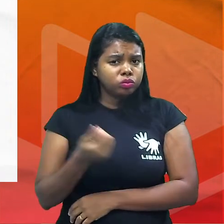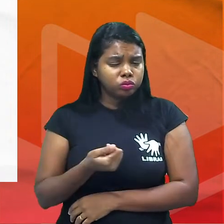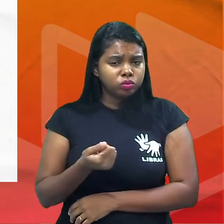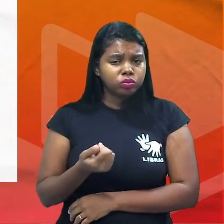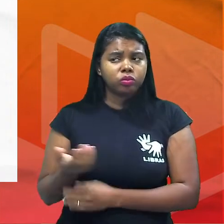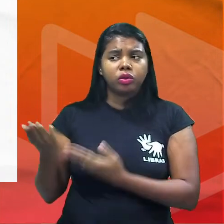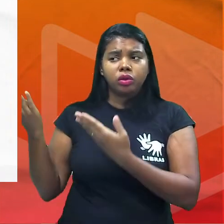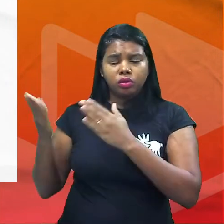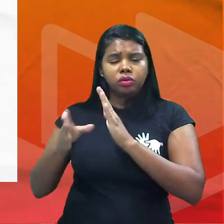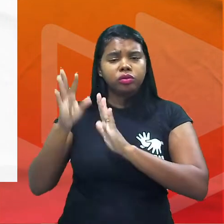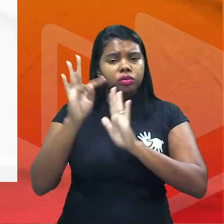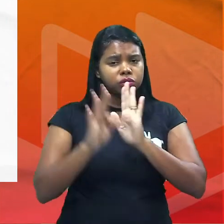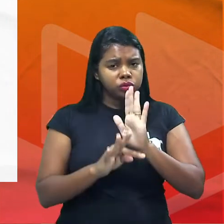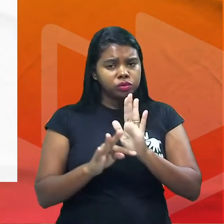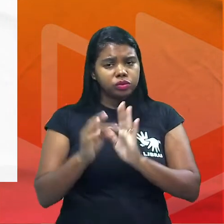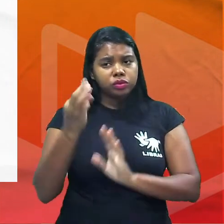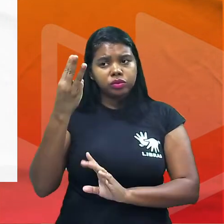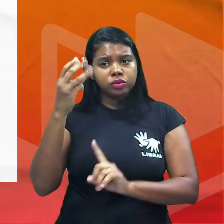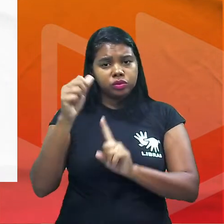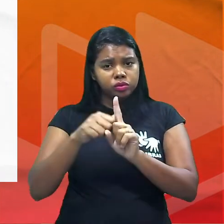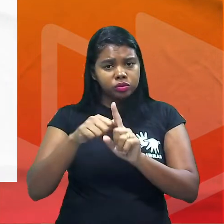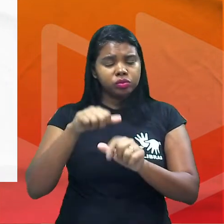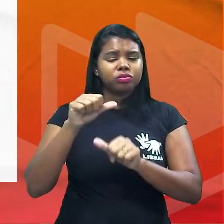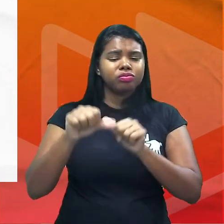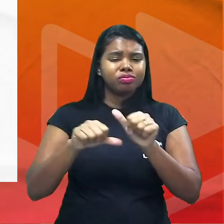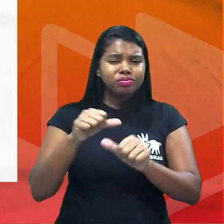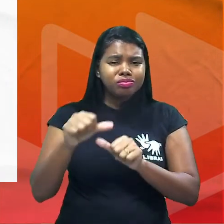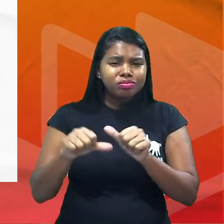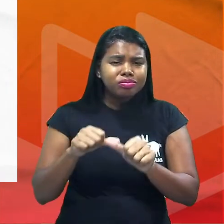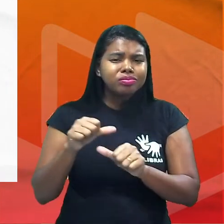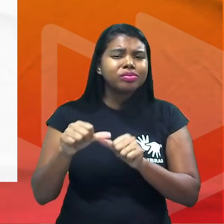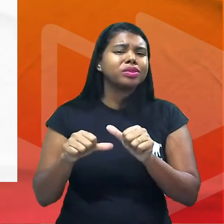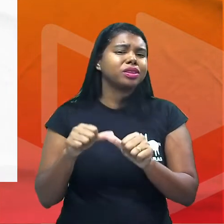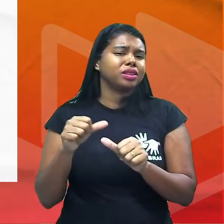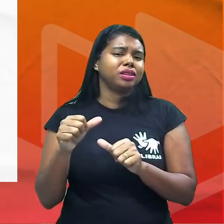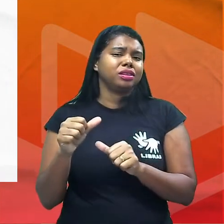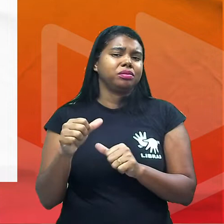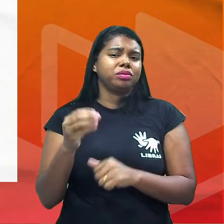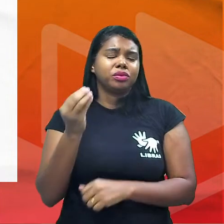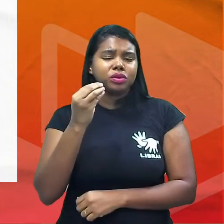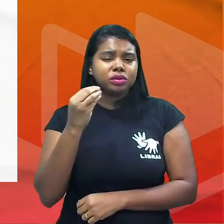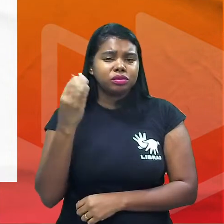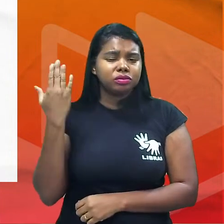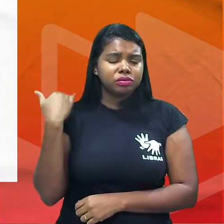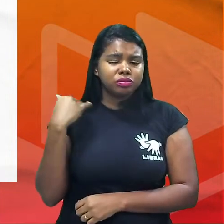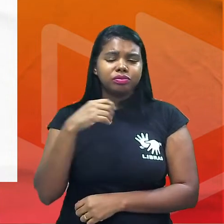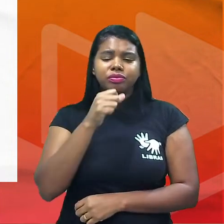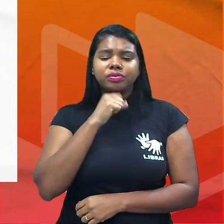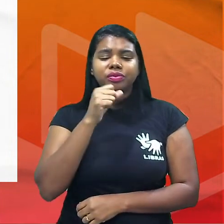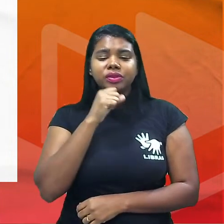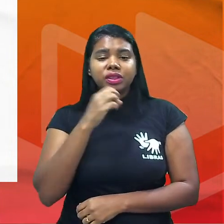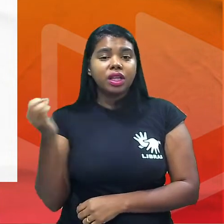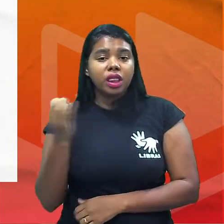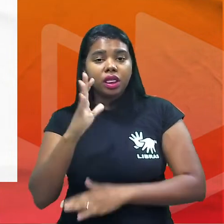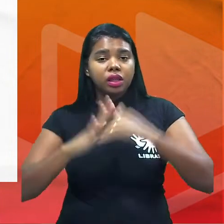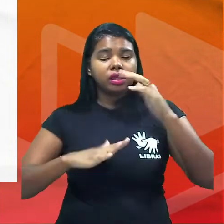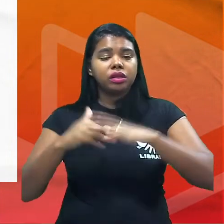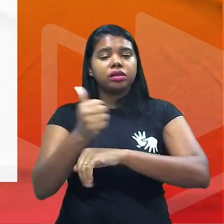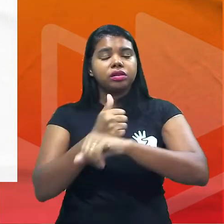texto diz que a cada 3 meses nós ficamos o que ultrapassados e que novas profissões irão surgir